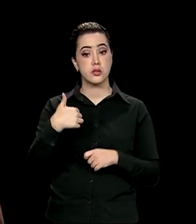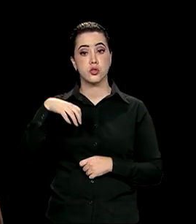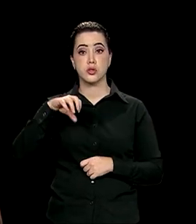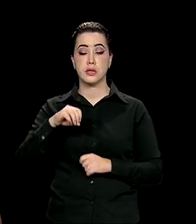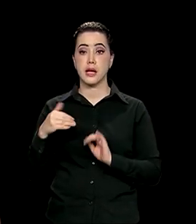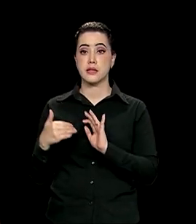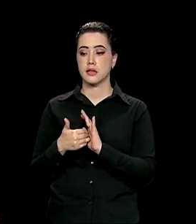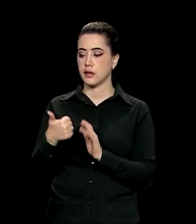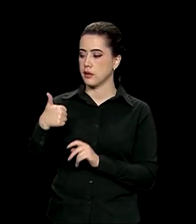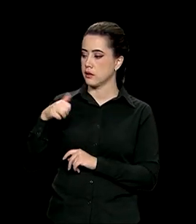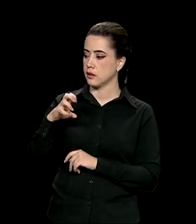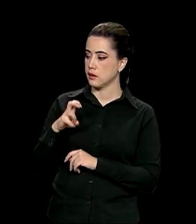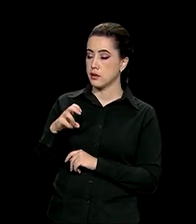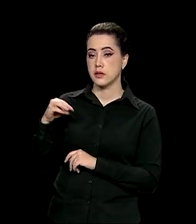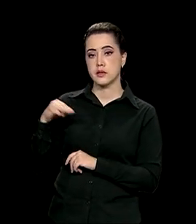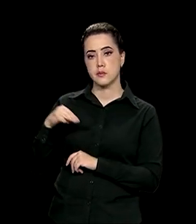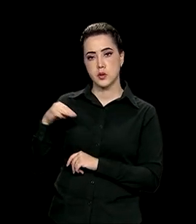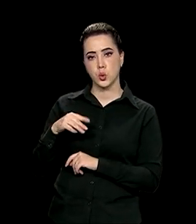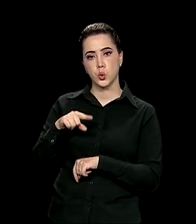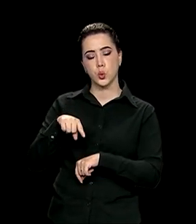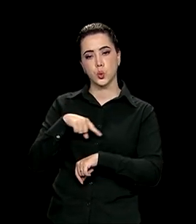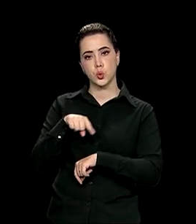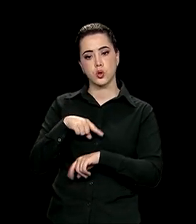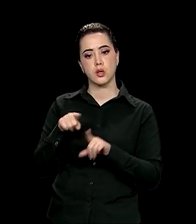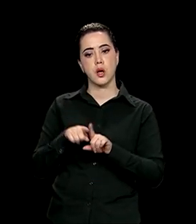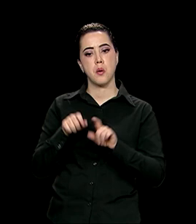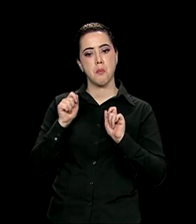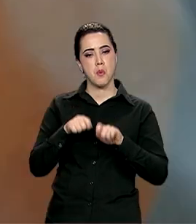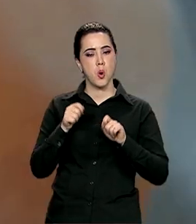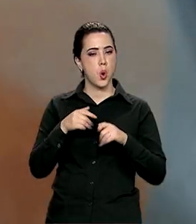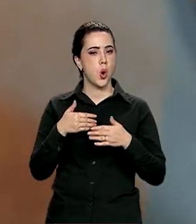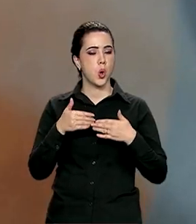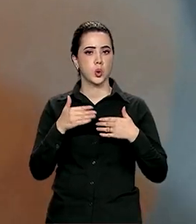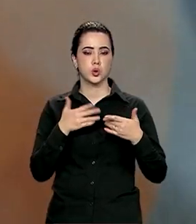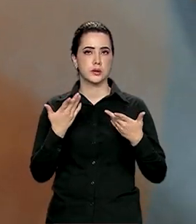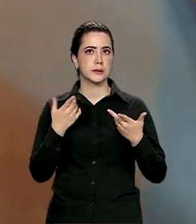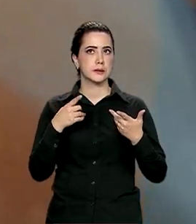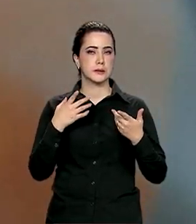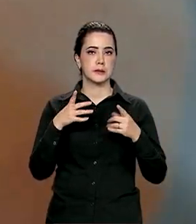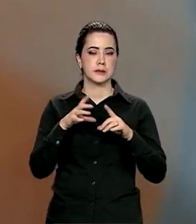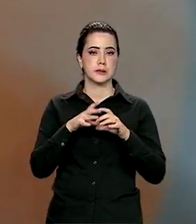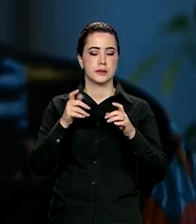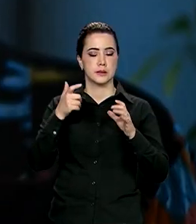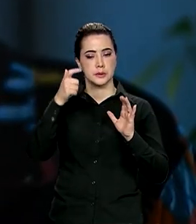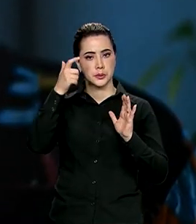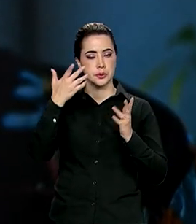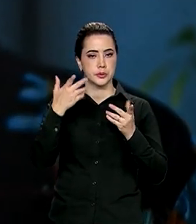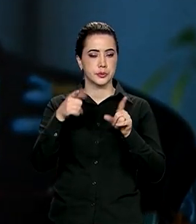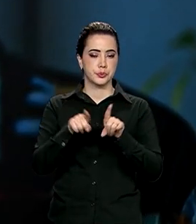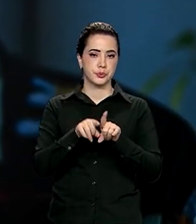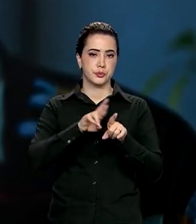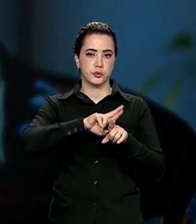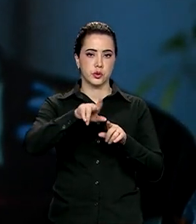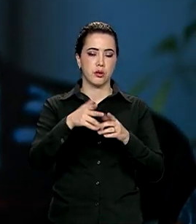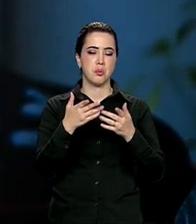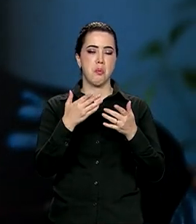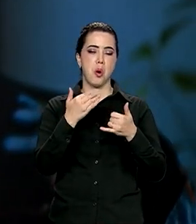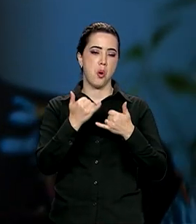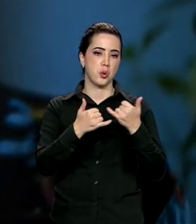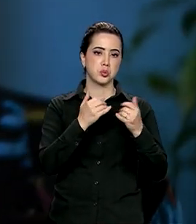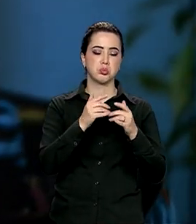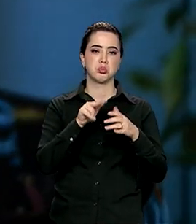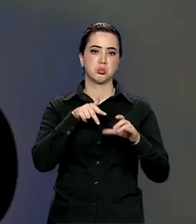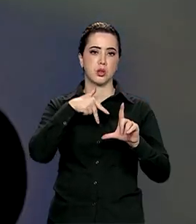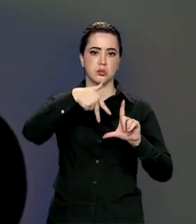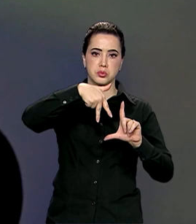15 minutos de duração e podem ser ficcionais ou documentais e até mesmo animações. Os principais critérios que serão